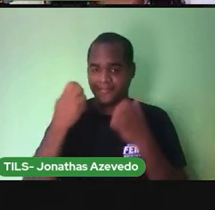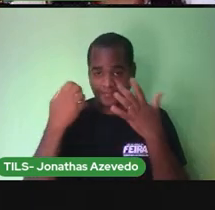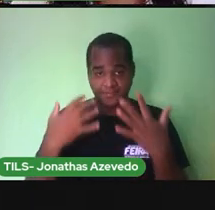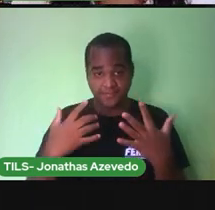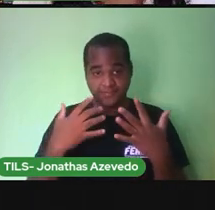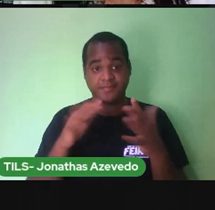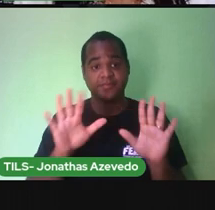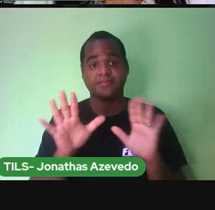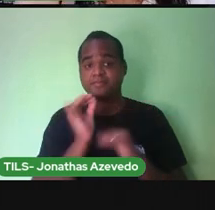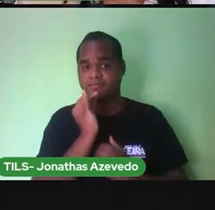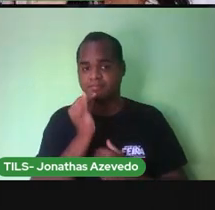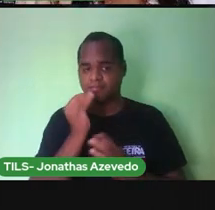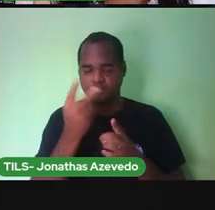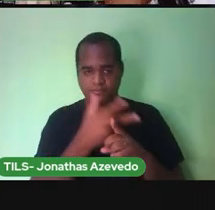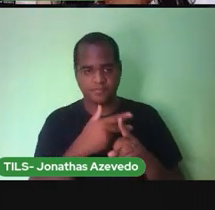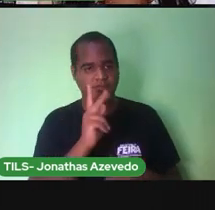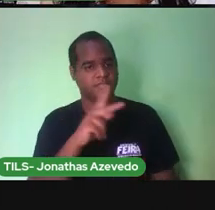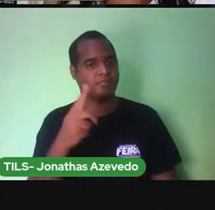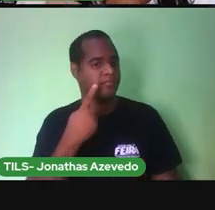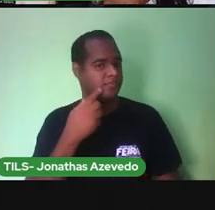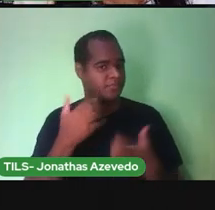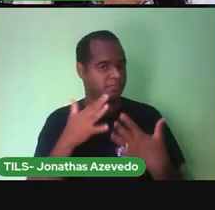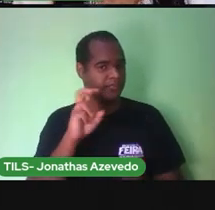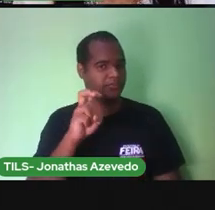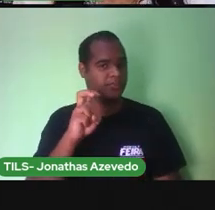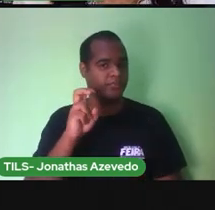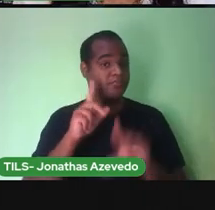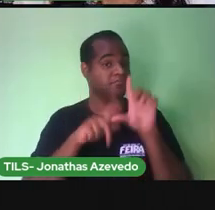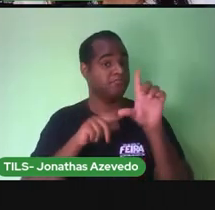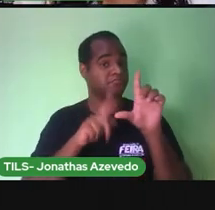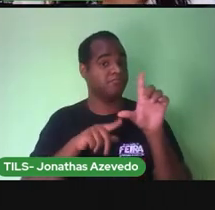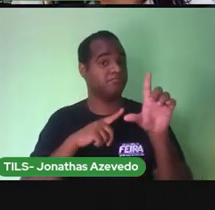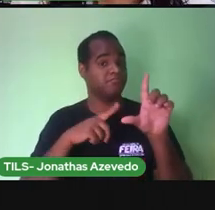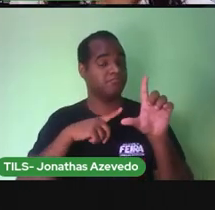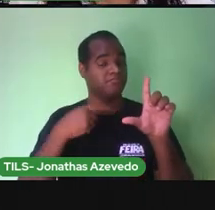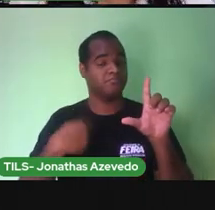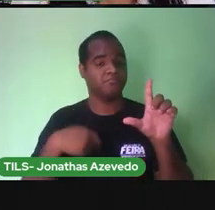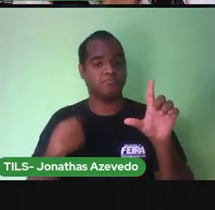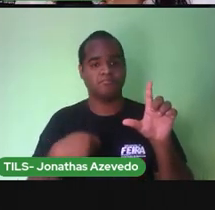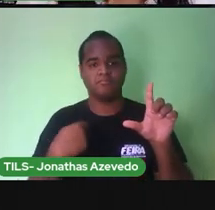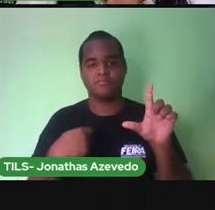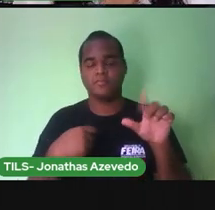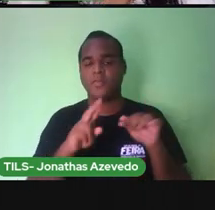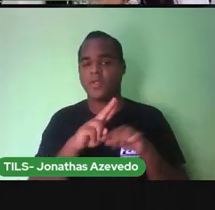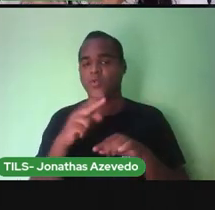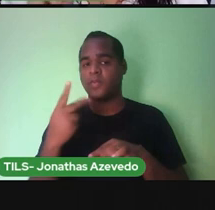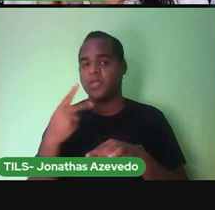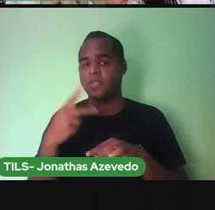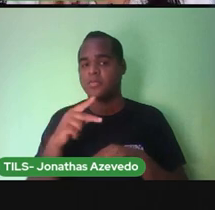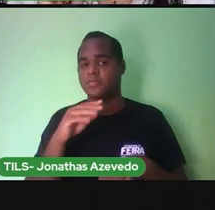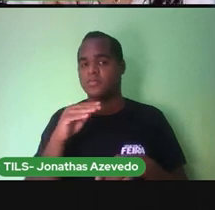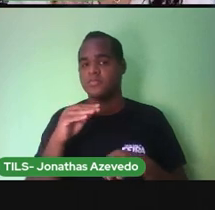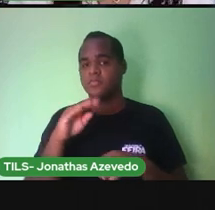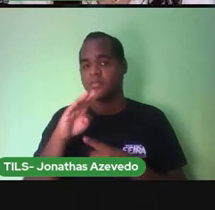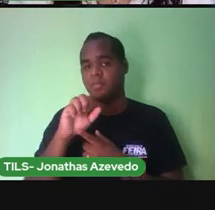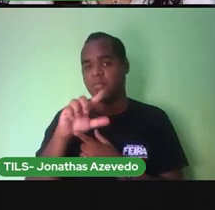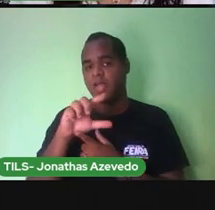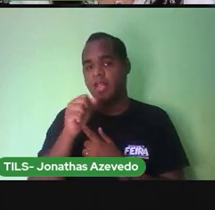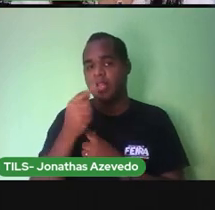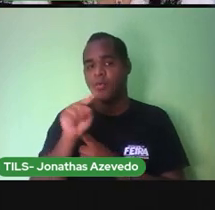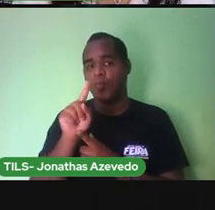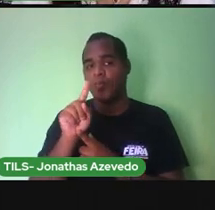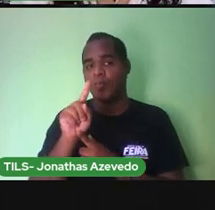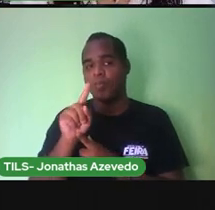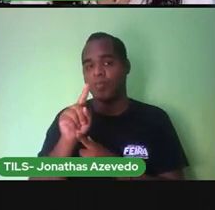Proqué que também tenha cinco letras. Vamos ver o nome, balão? Fala balão.